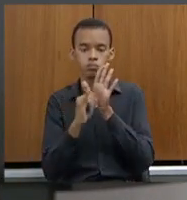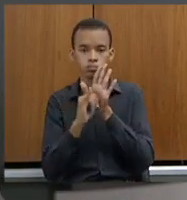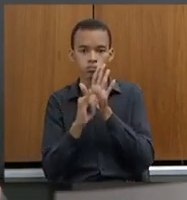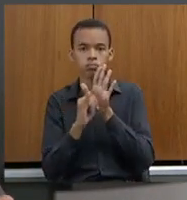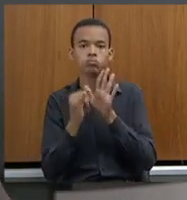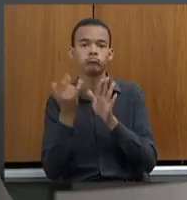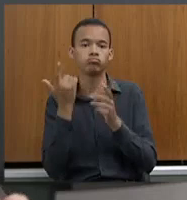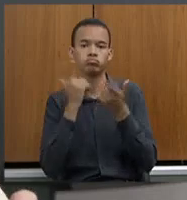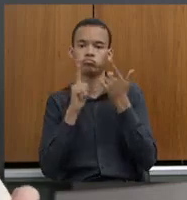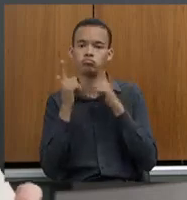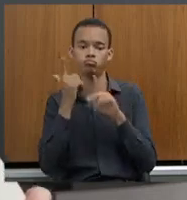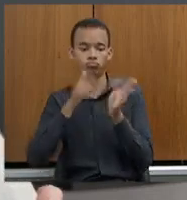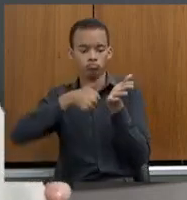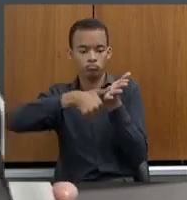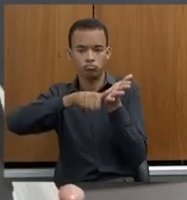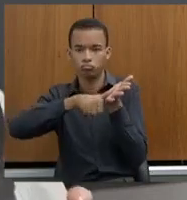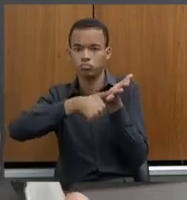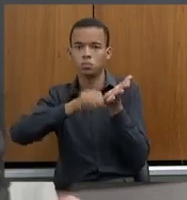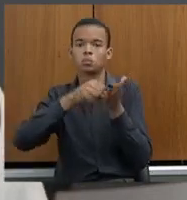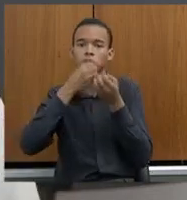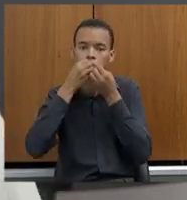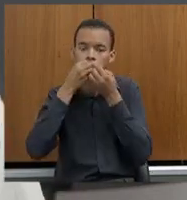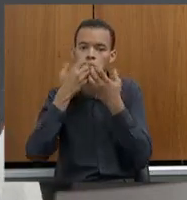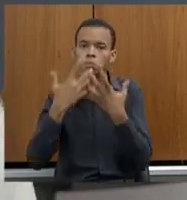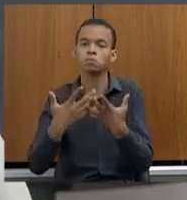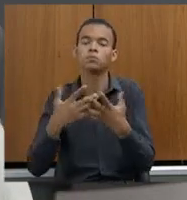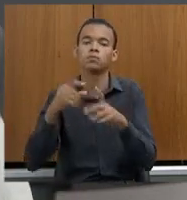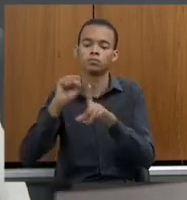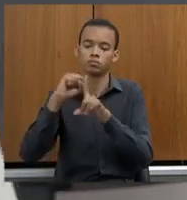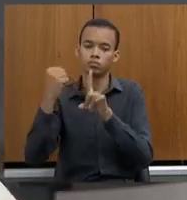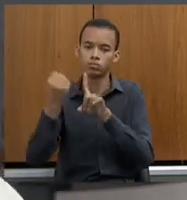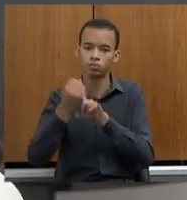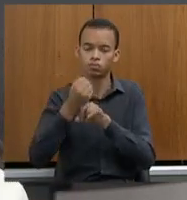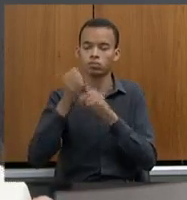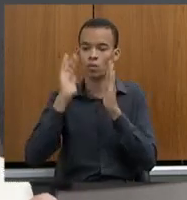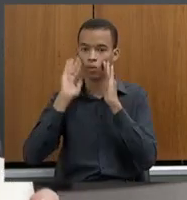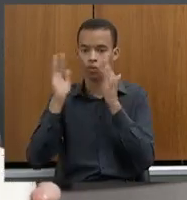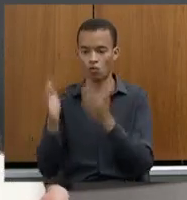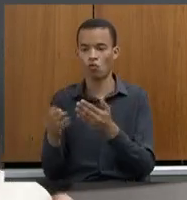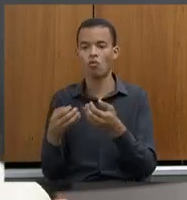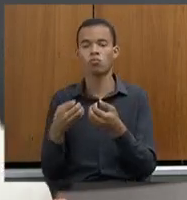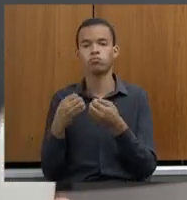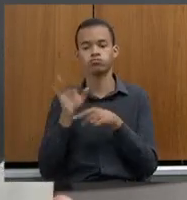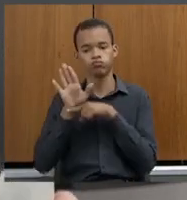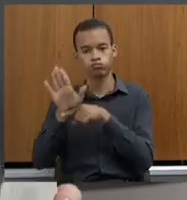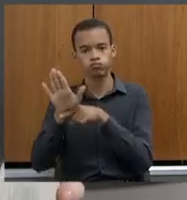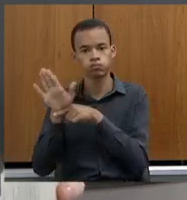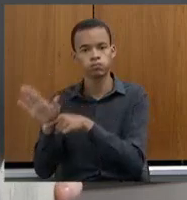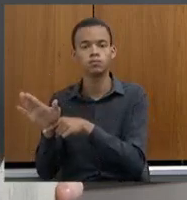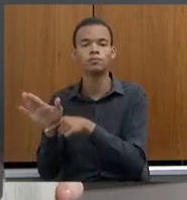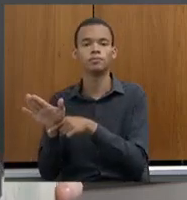para a população e é esta que é a quem nós servimos, todos nós. Então, portanto,